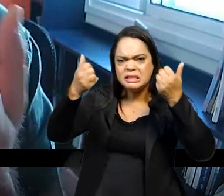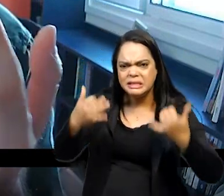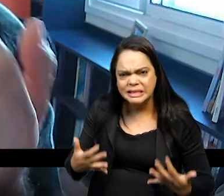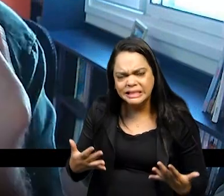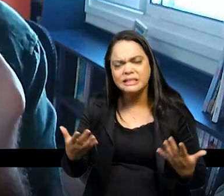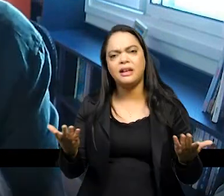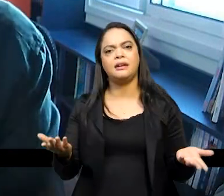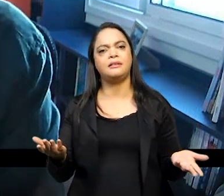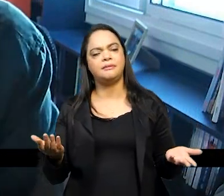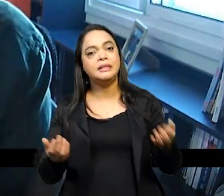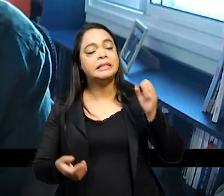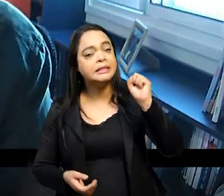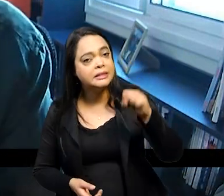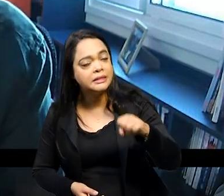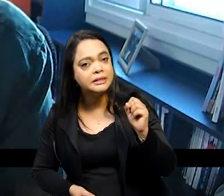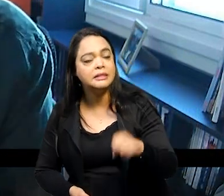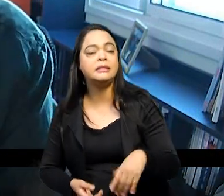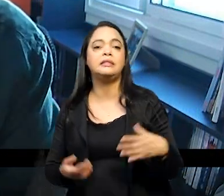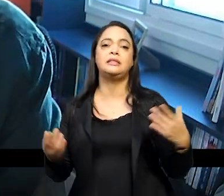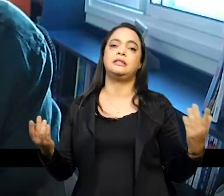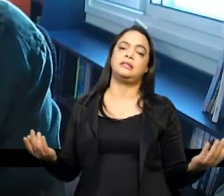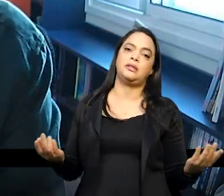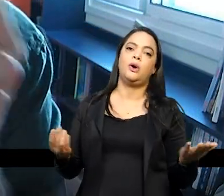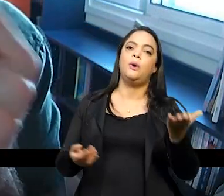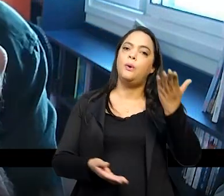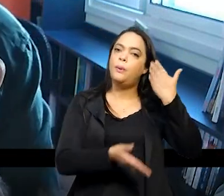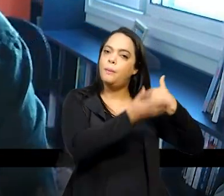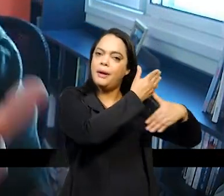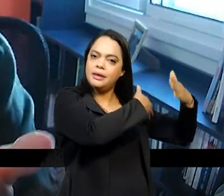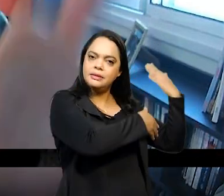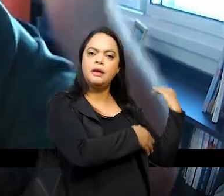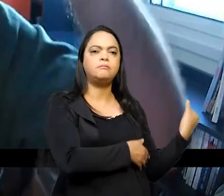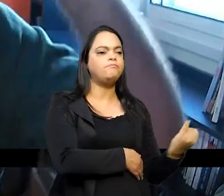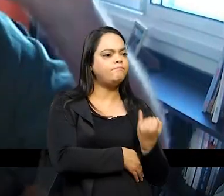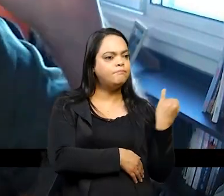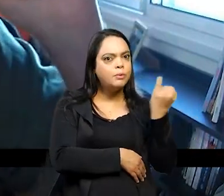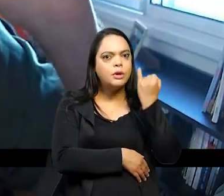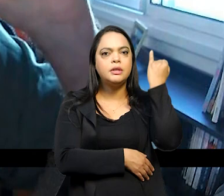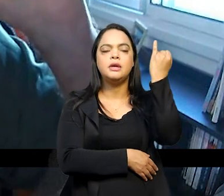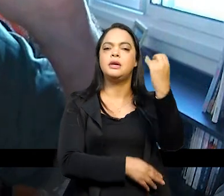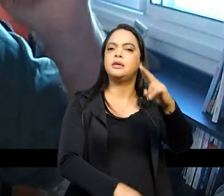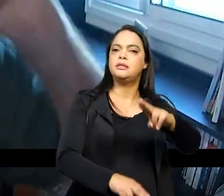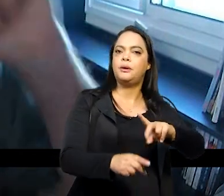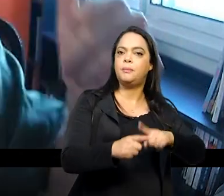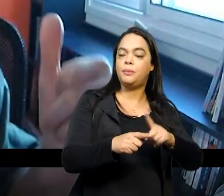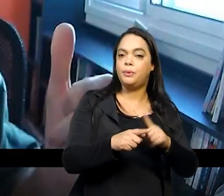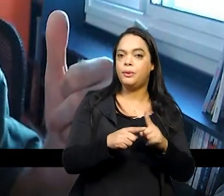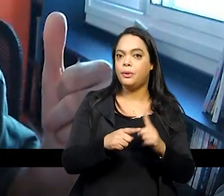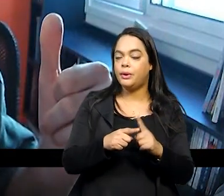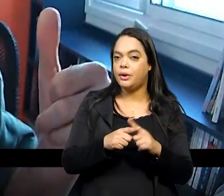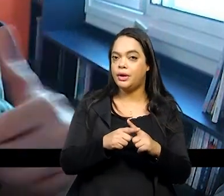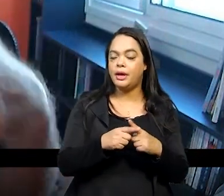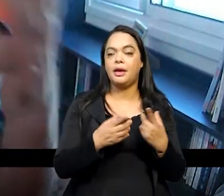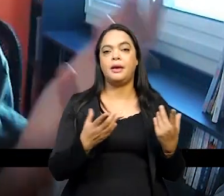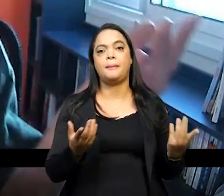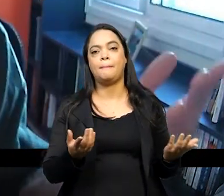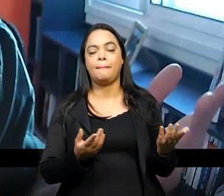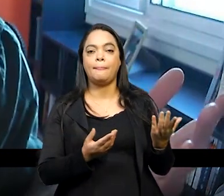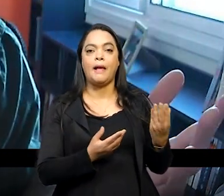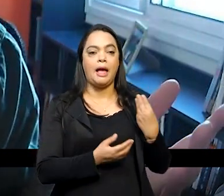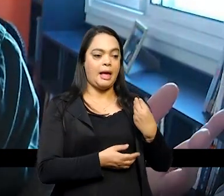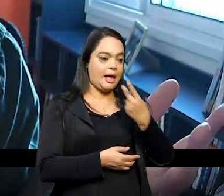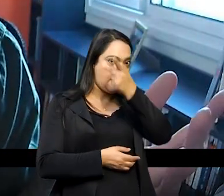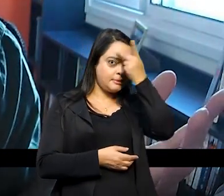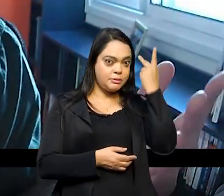submetê-lo às necessidades do presente o passado tem a sua importância dada pela sua condição de presente não o passado as pessoas que